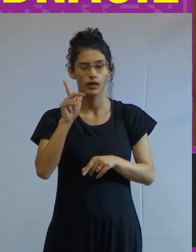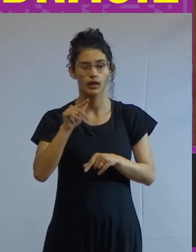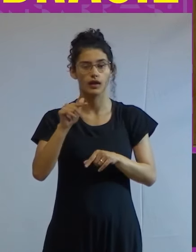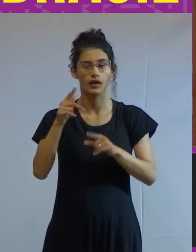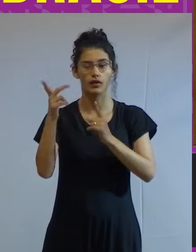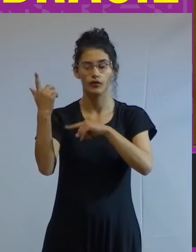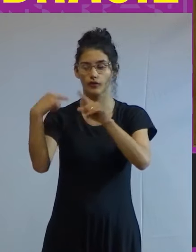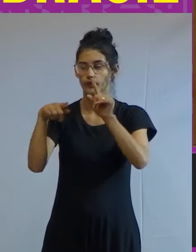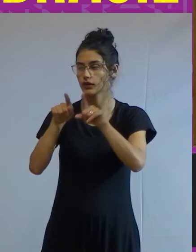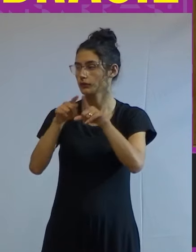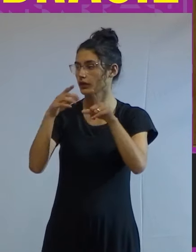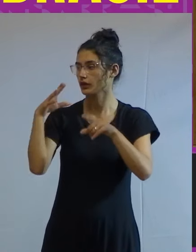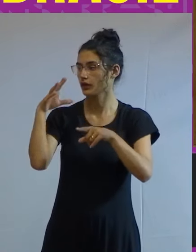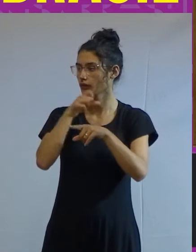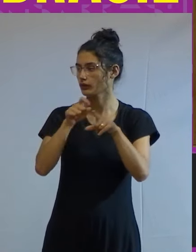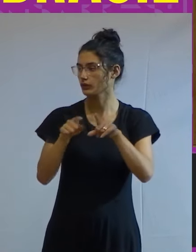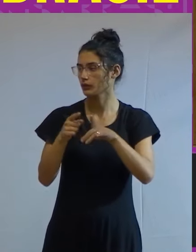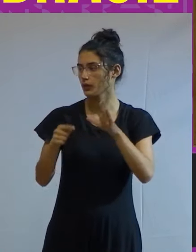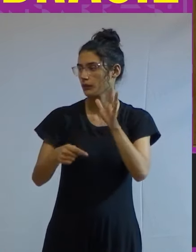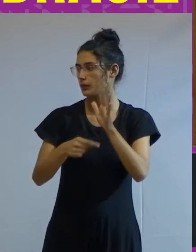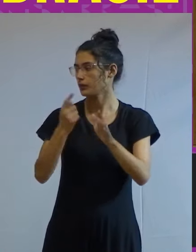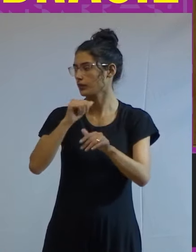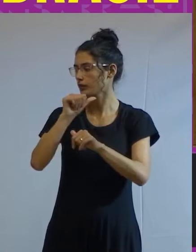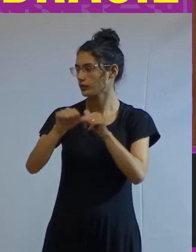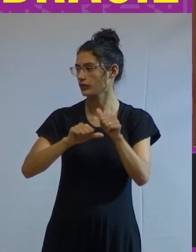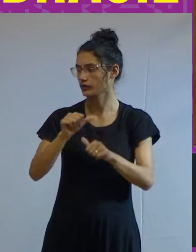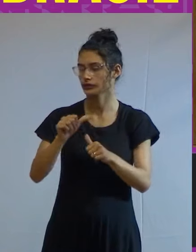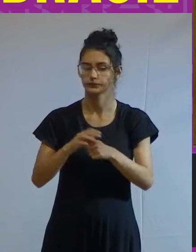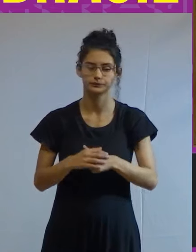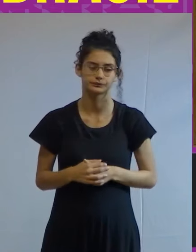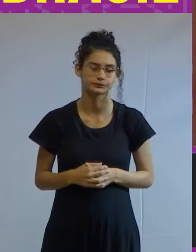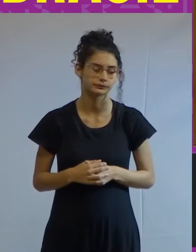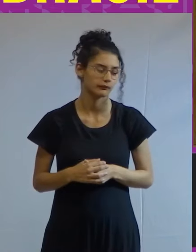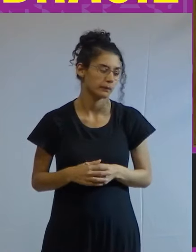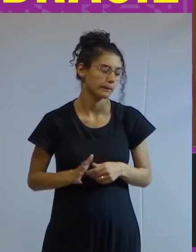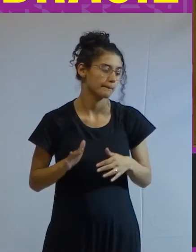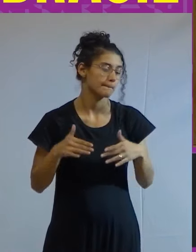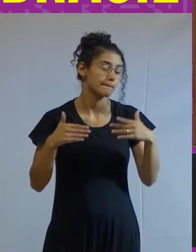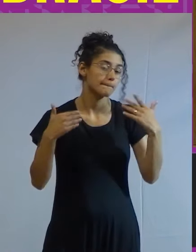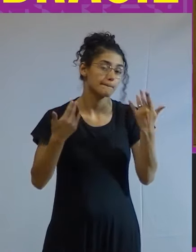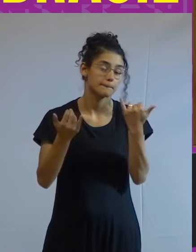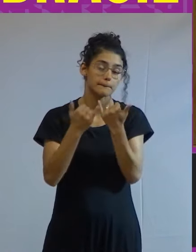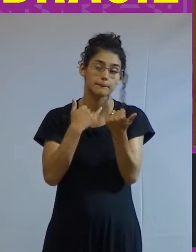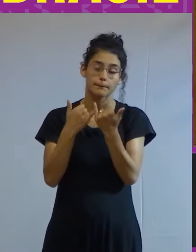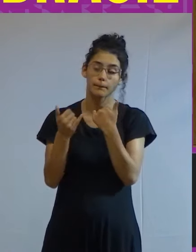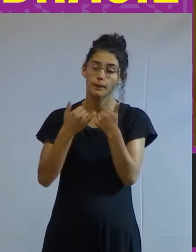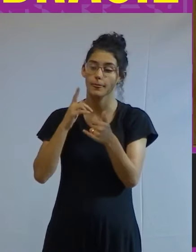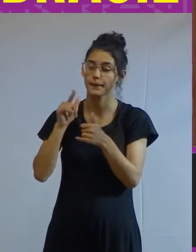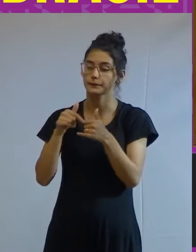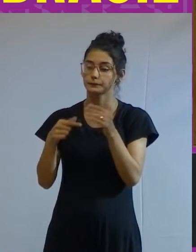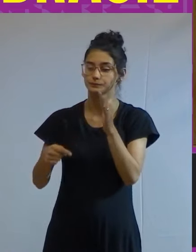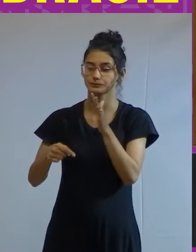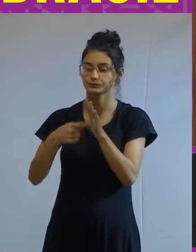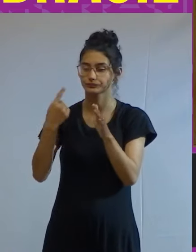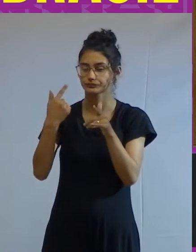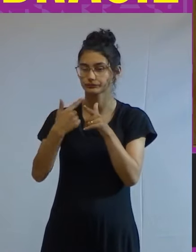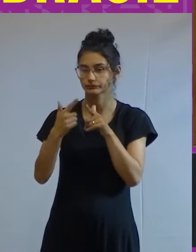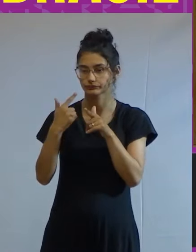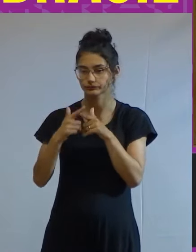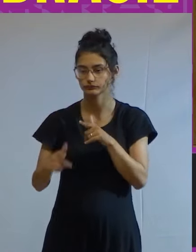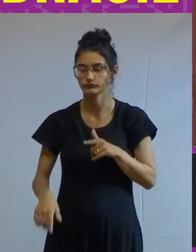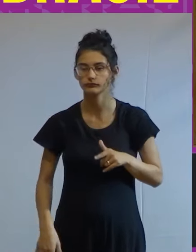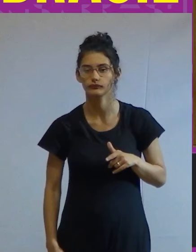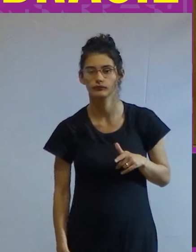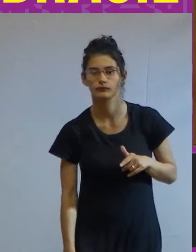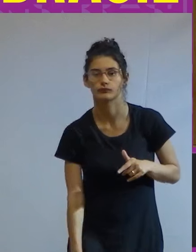desvaneceram rapidamente à primeira virada da maré mas esse me parece não é o principal problema o